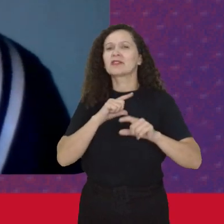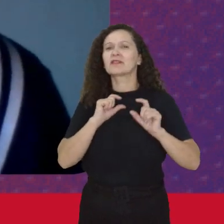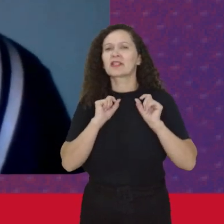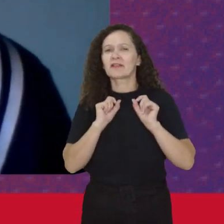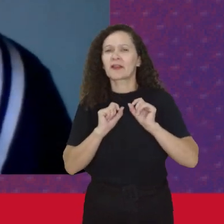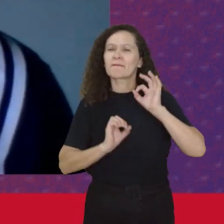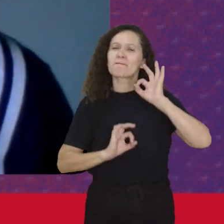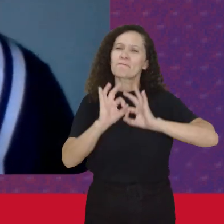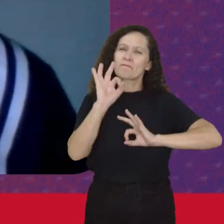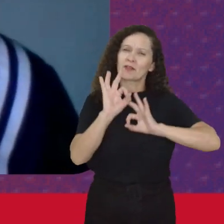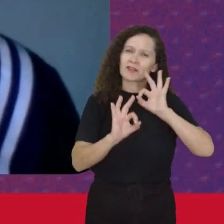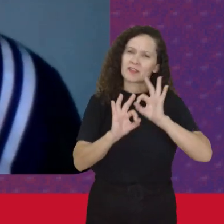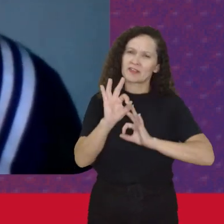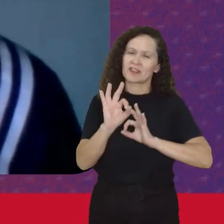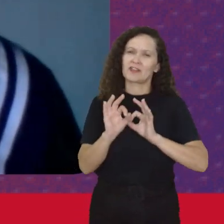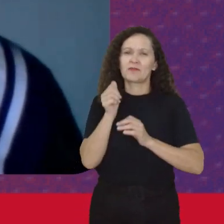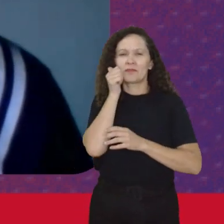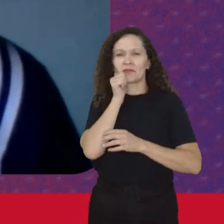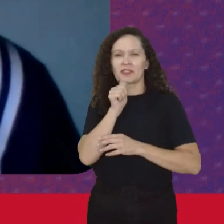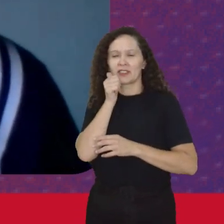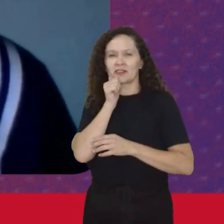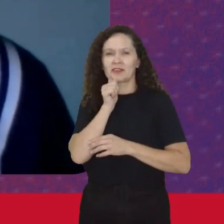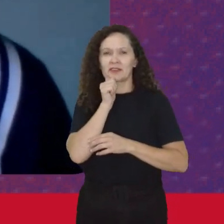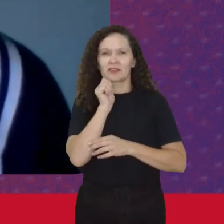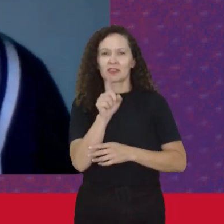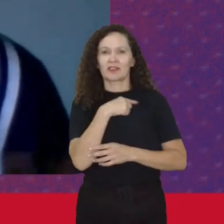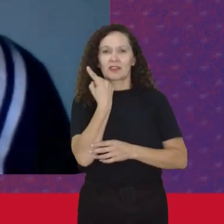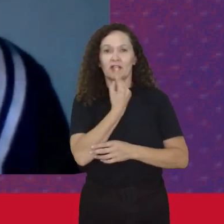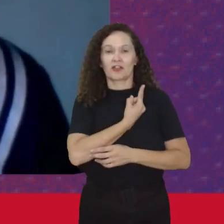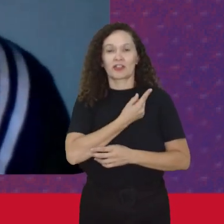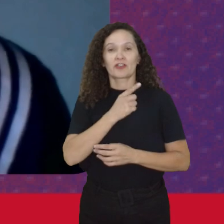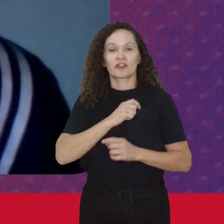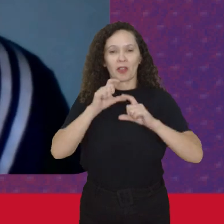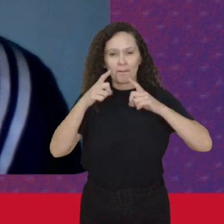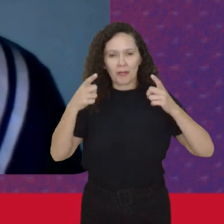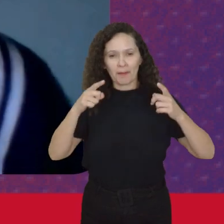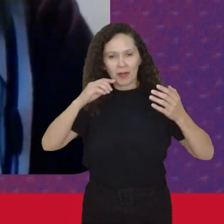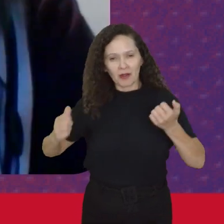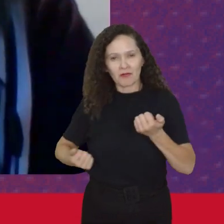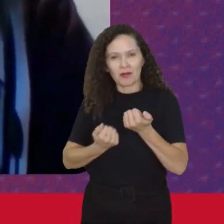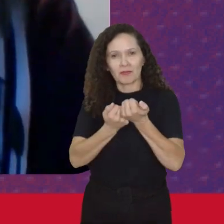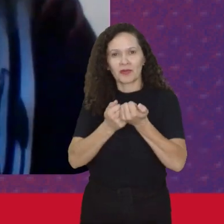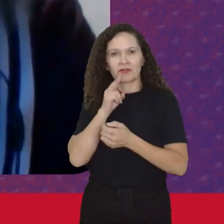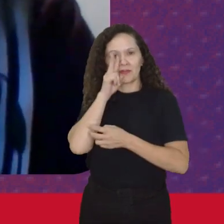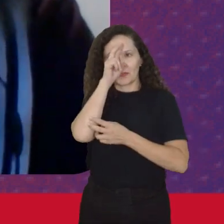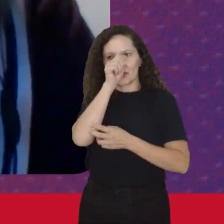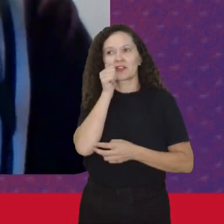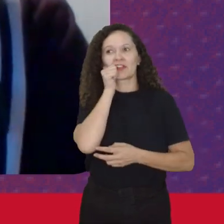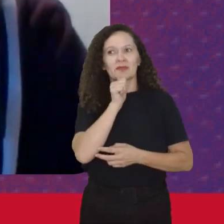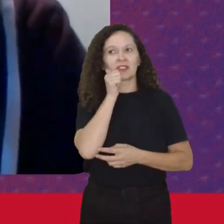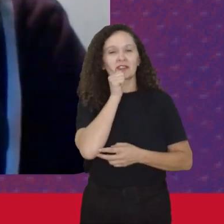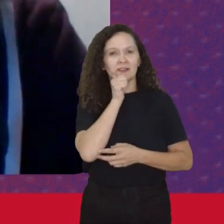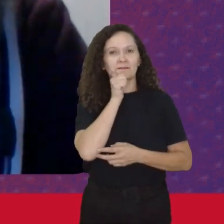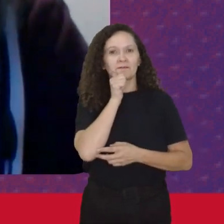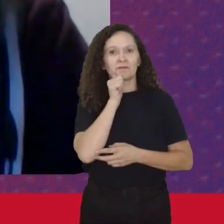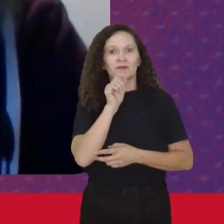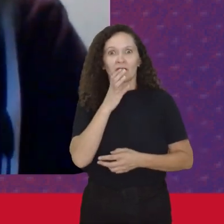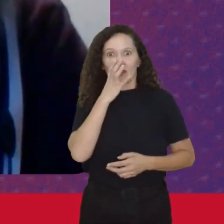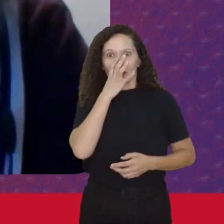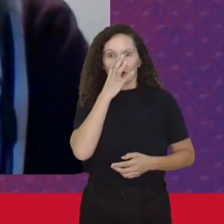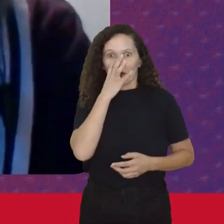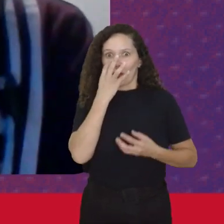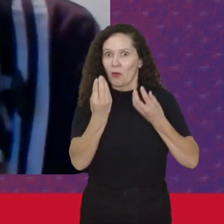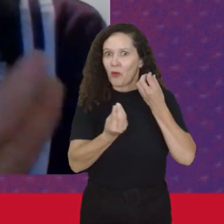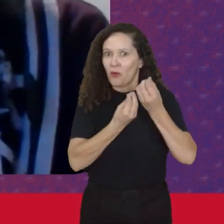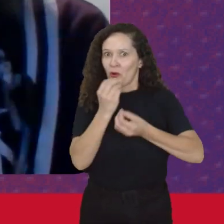organização Então a gente Tem um processo De ampliação Muito grande Que é Muito impressionante Como